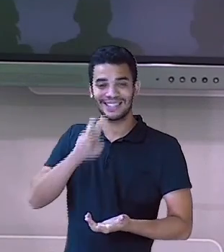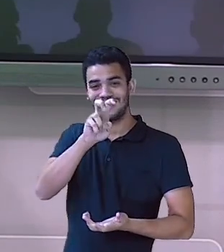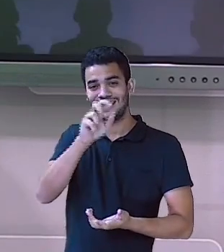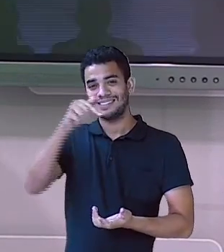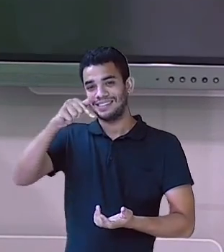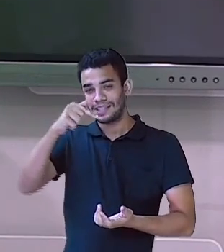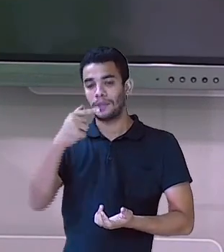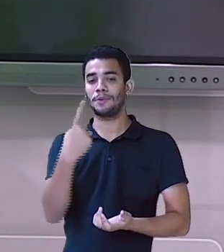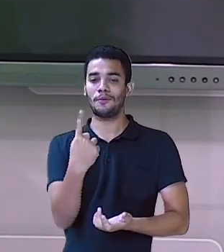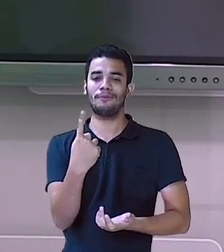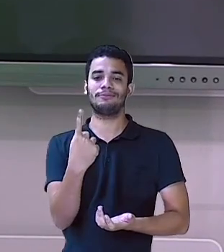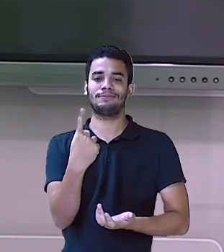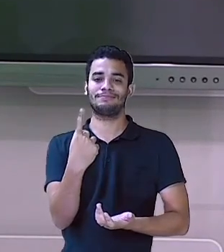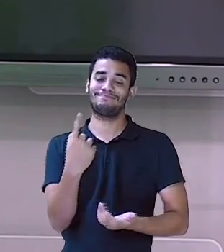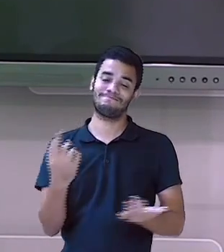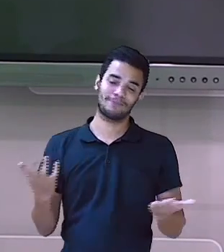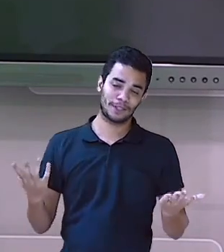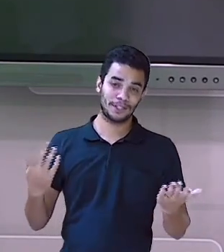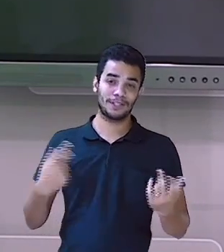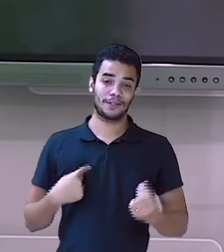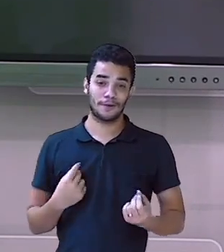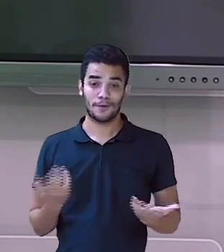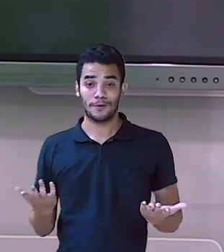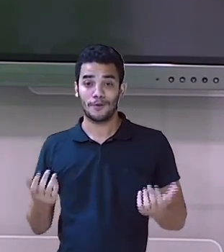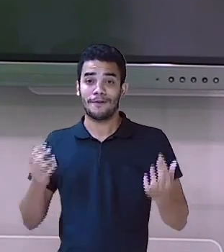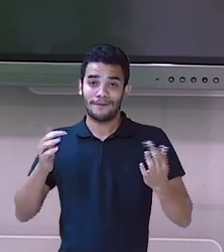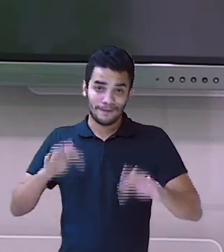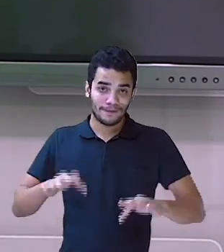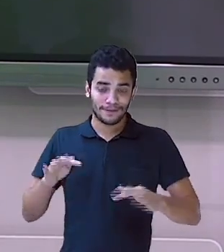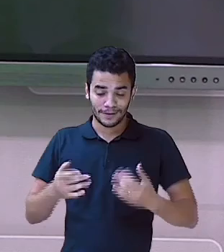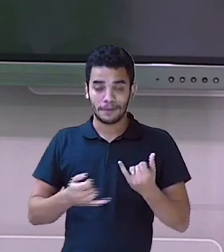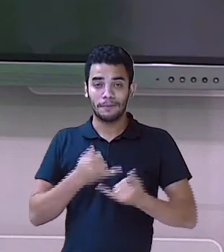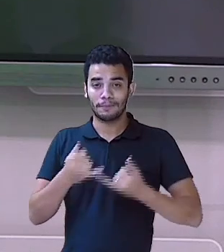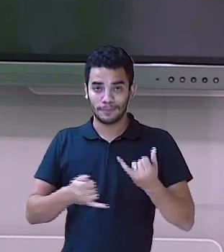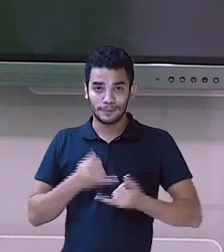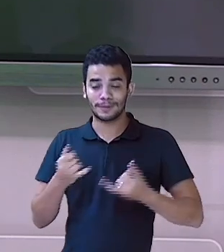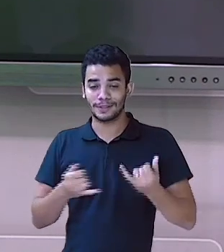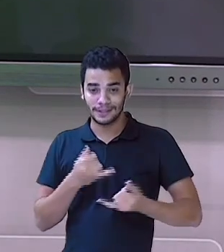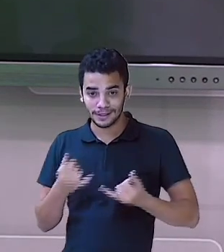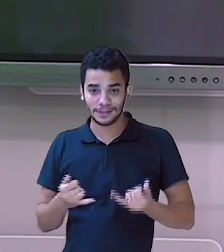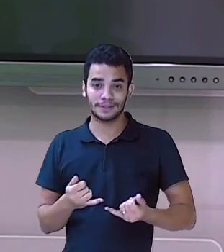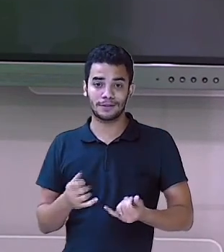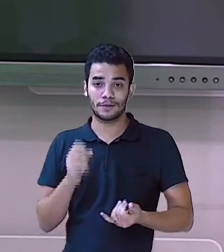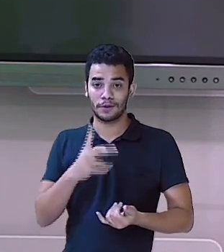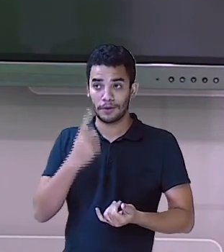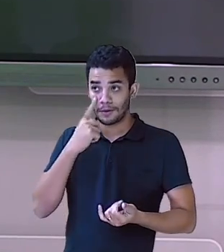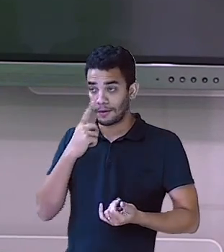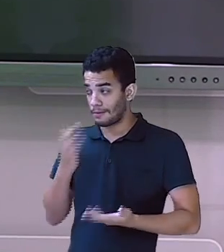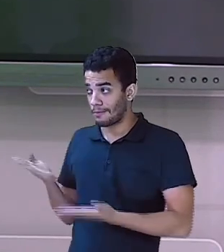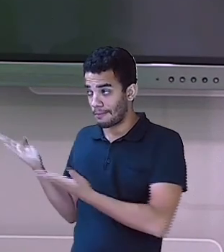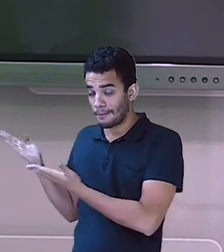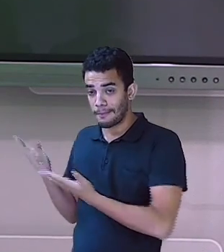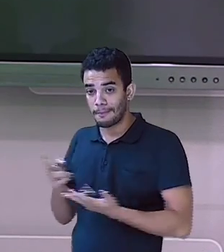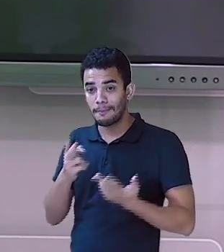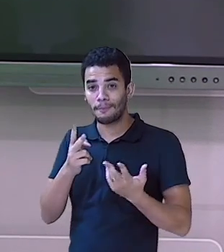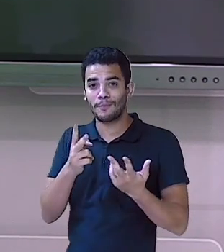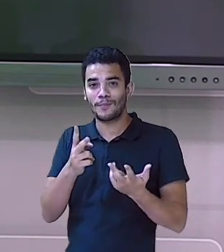571 pontos. Ah, e é isso. Então, estudantes, esse foi o nosso game aí. Olha lá a minha pontuação,